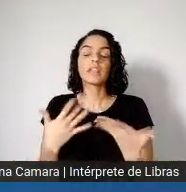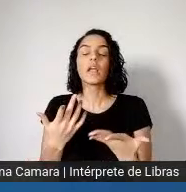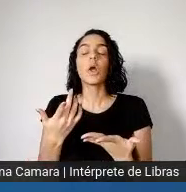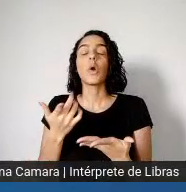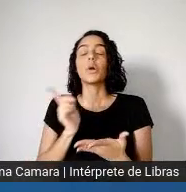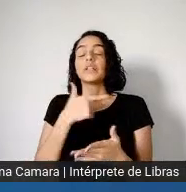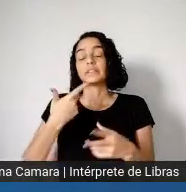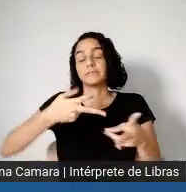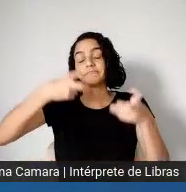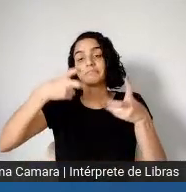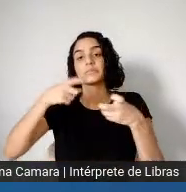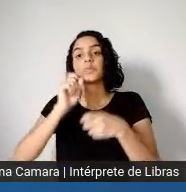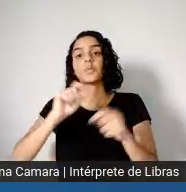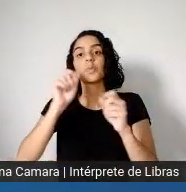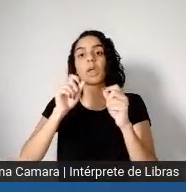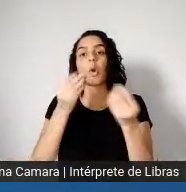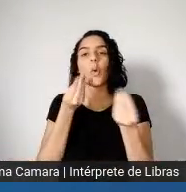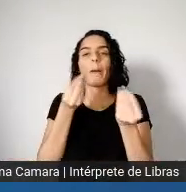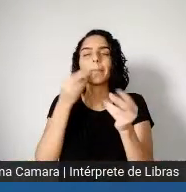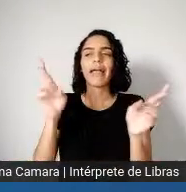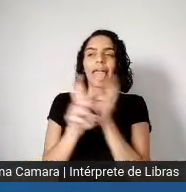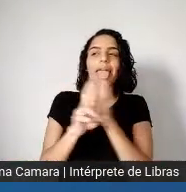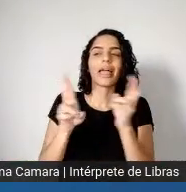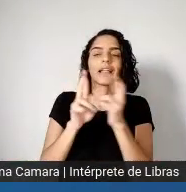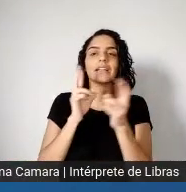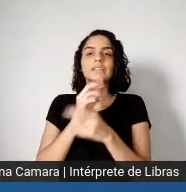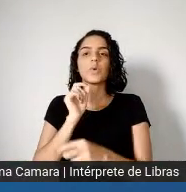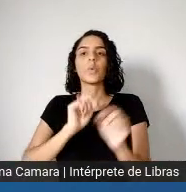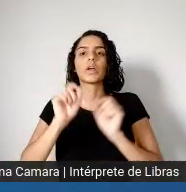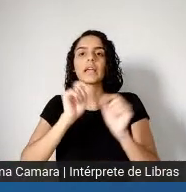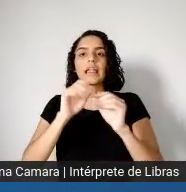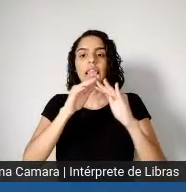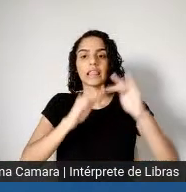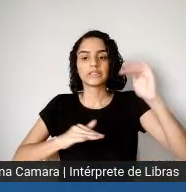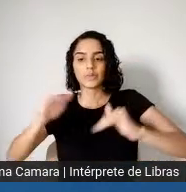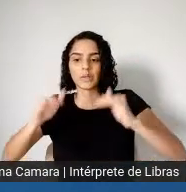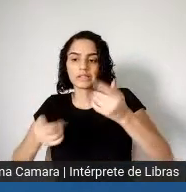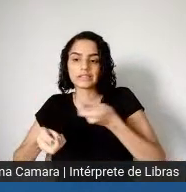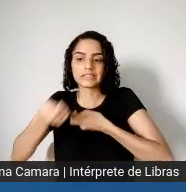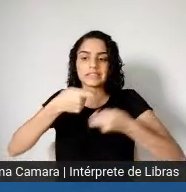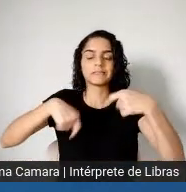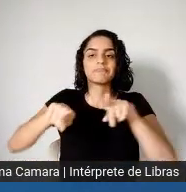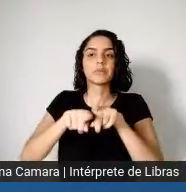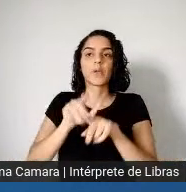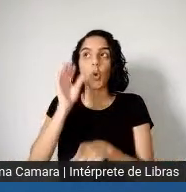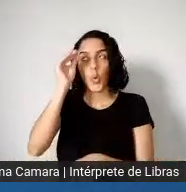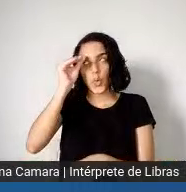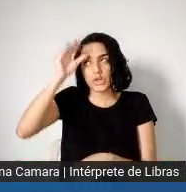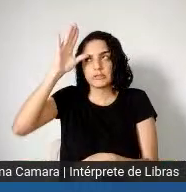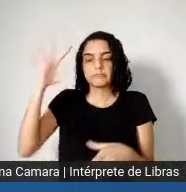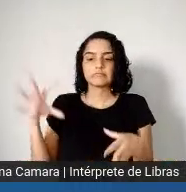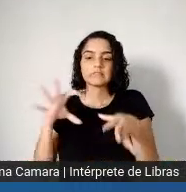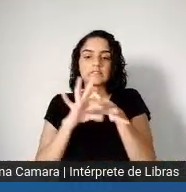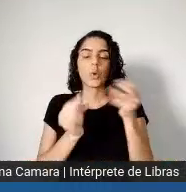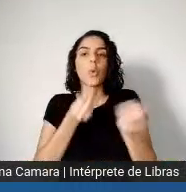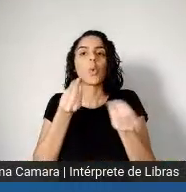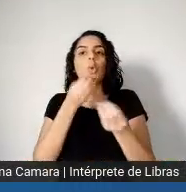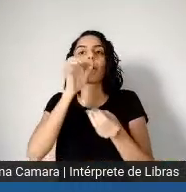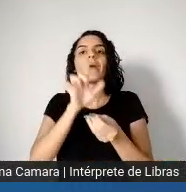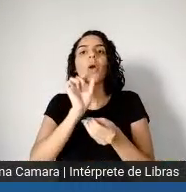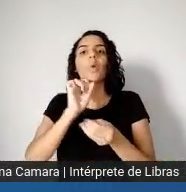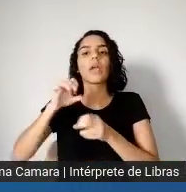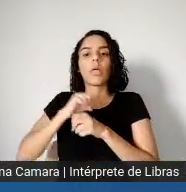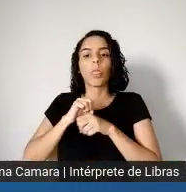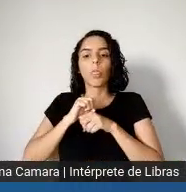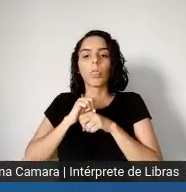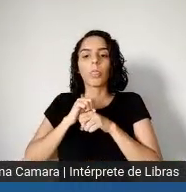vê, né, essa relação da desigualdade econômica e no conhecimento transbordando para o mundo